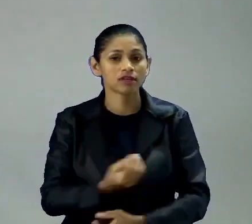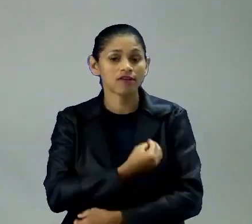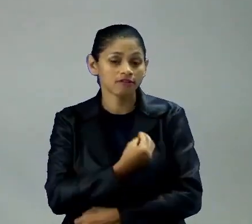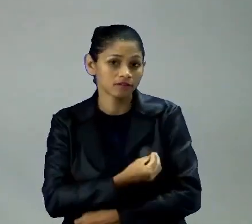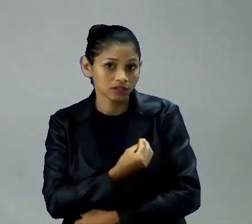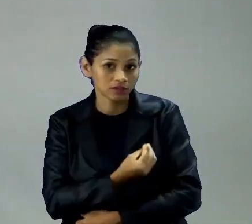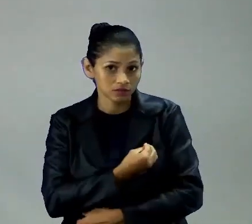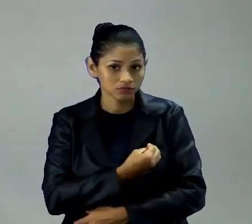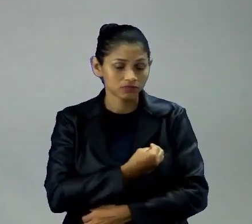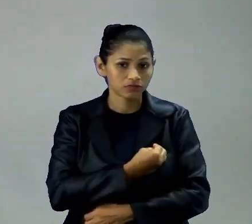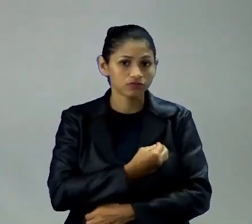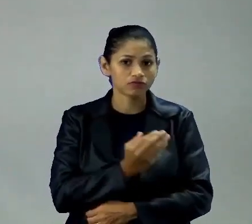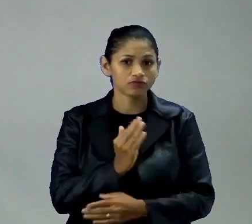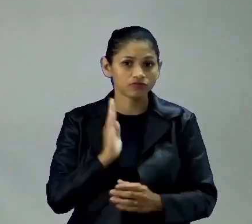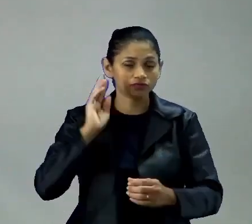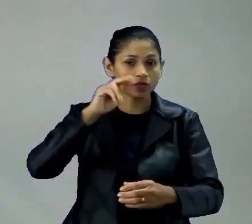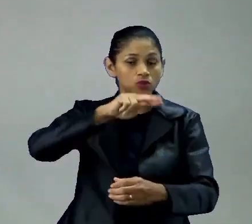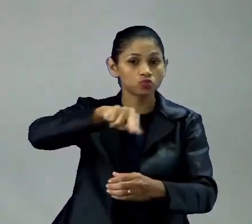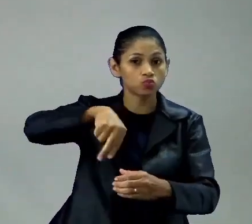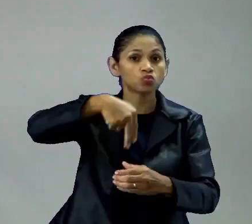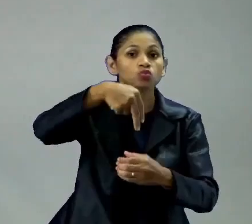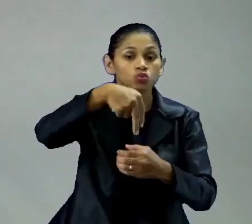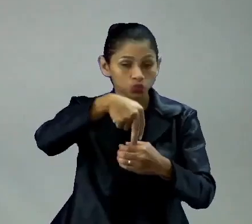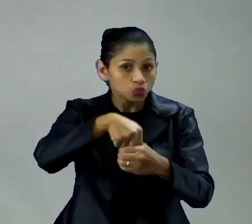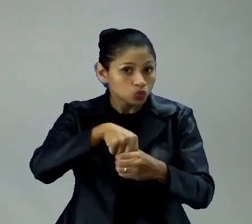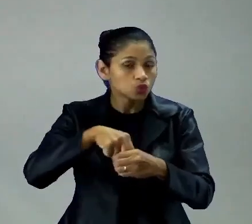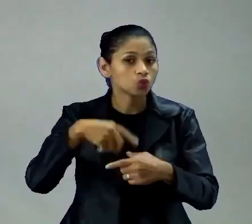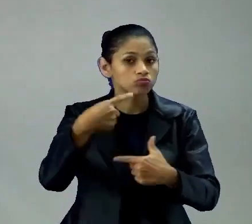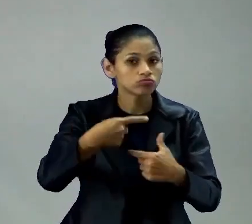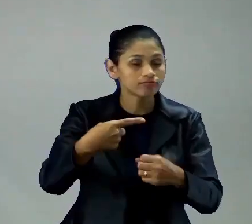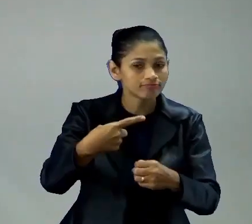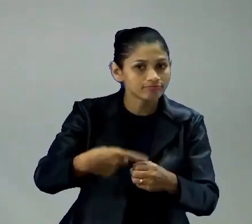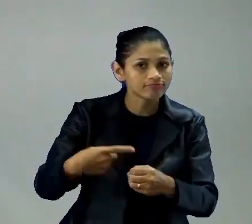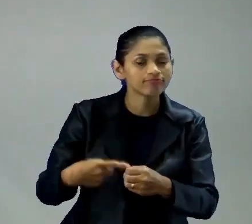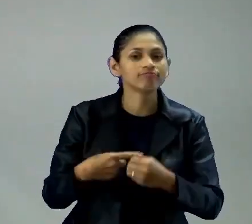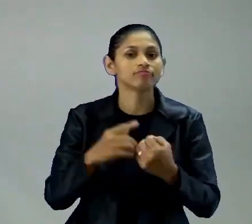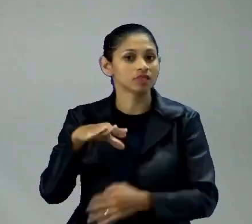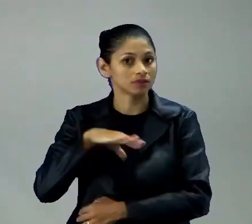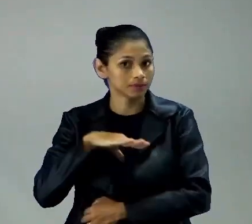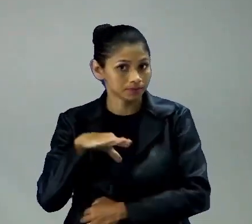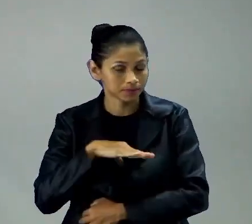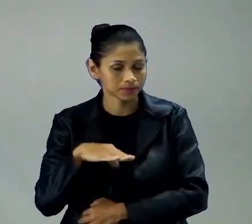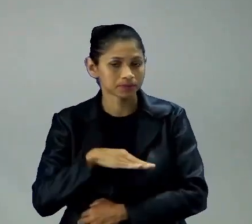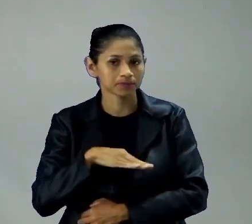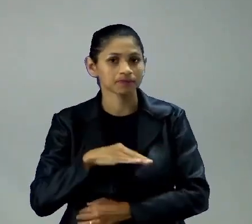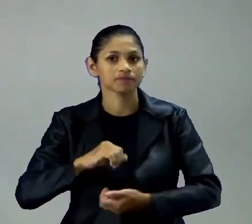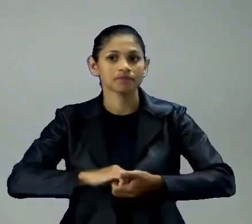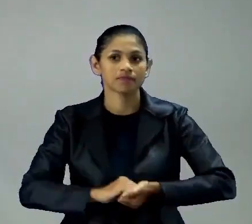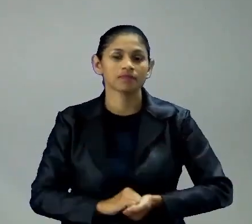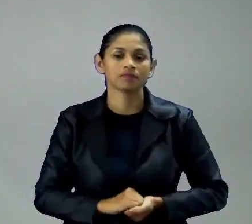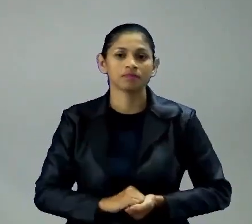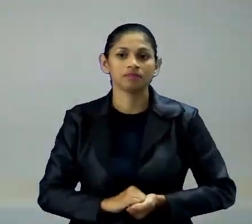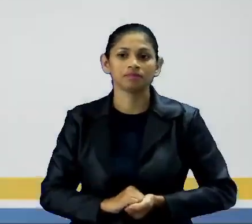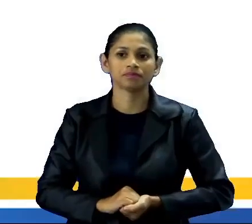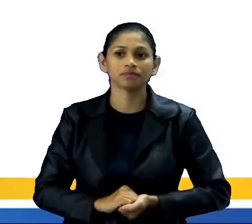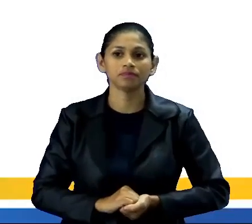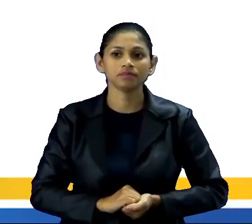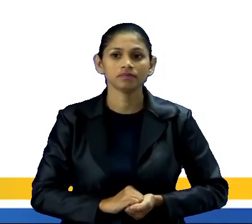modificar todo aí o seu cotidiano, né? Toda a sua vida em volta aí desse processo, tá bom?